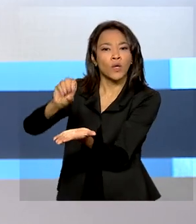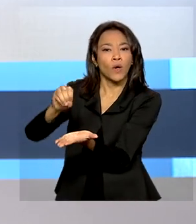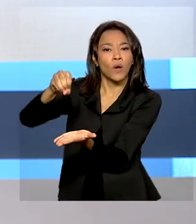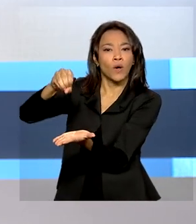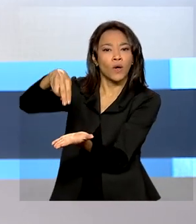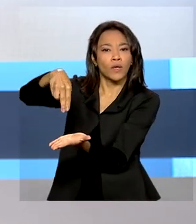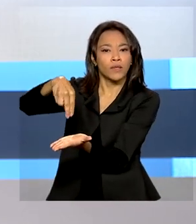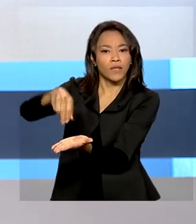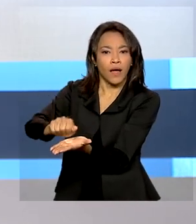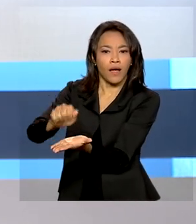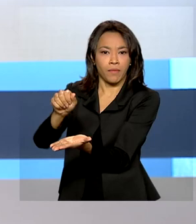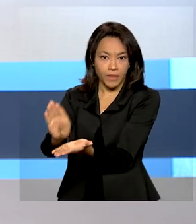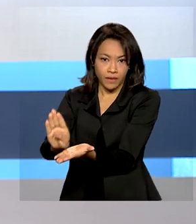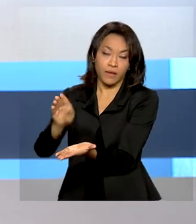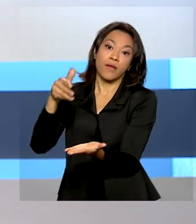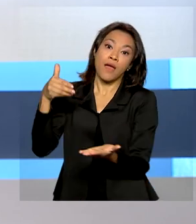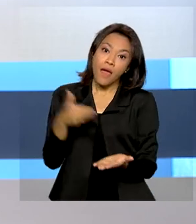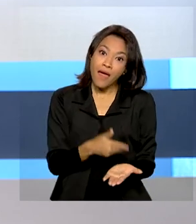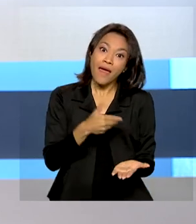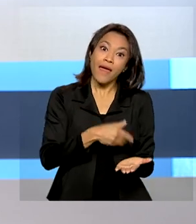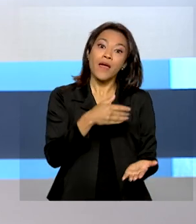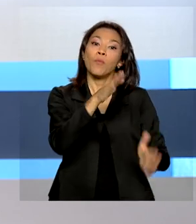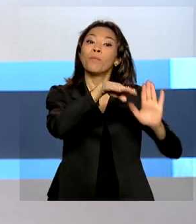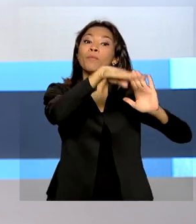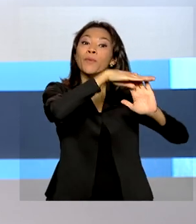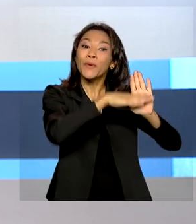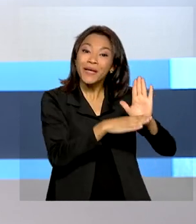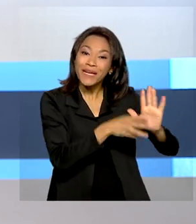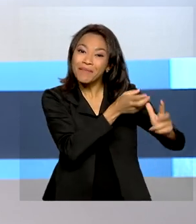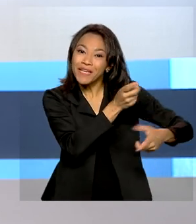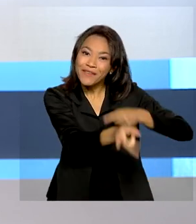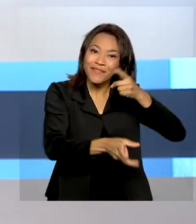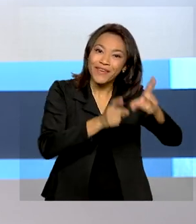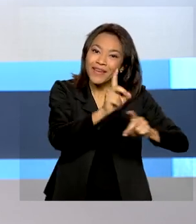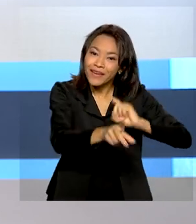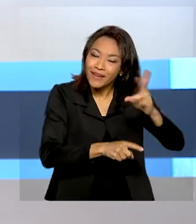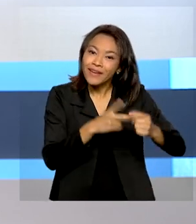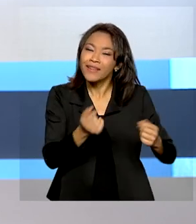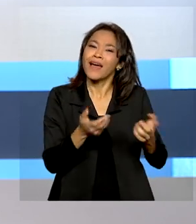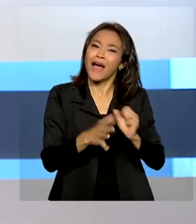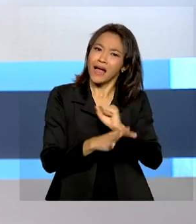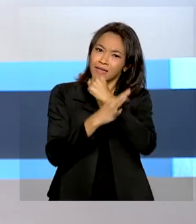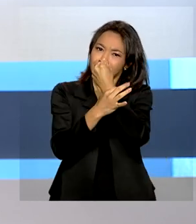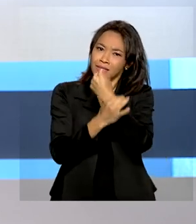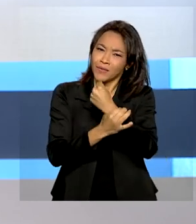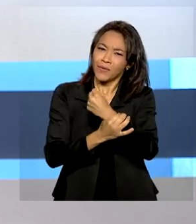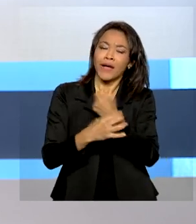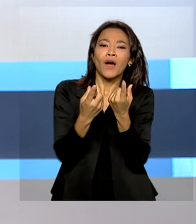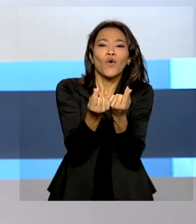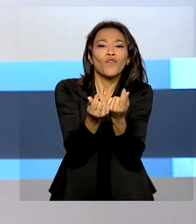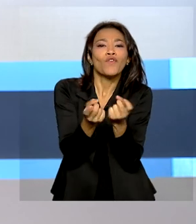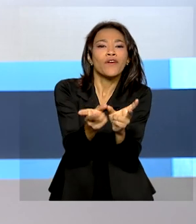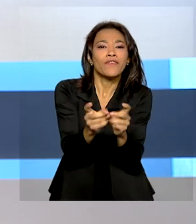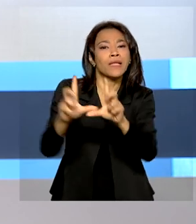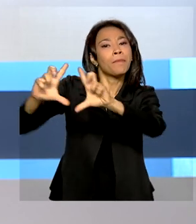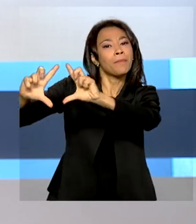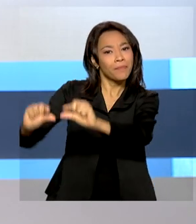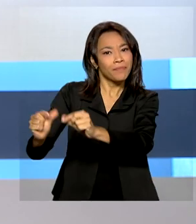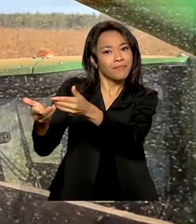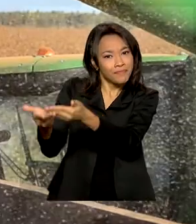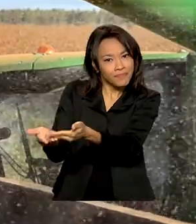Abastecimento. É a reformulação do programa Venda em Balcão que vai garantir a compra do produto a preços competitivos.